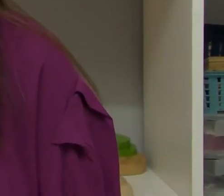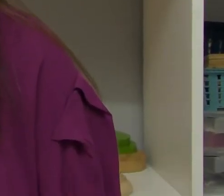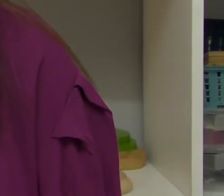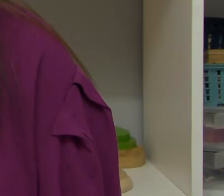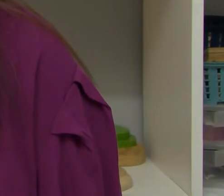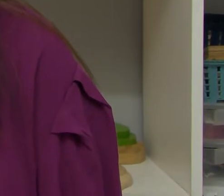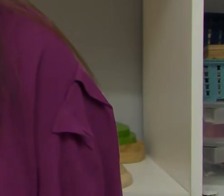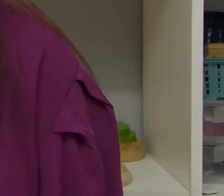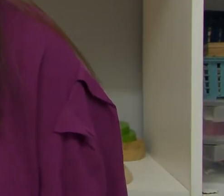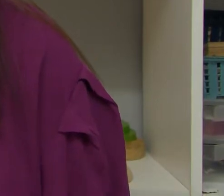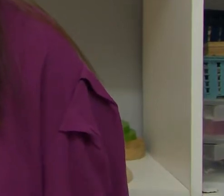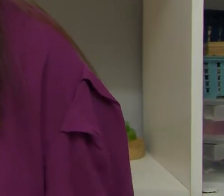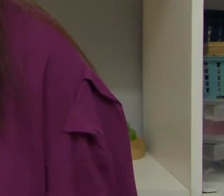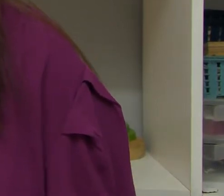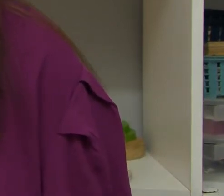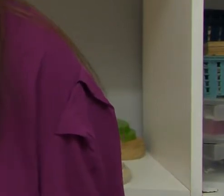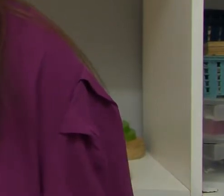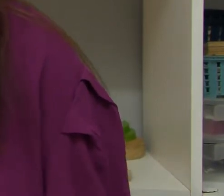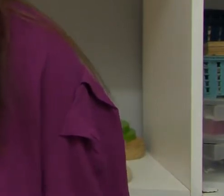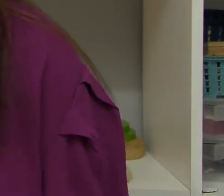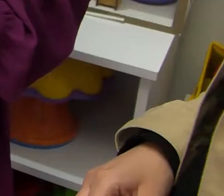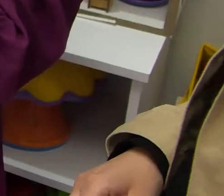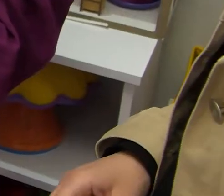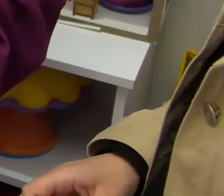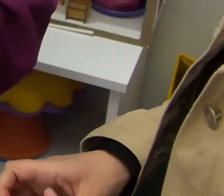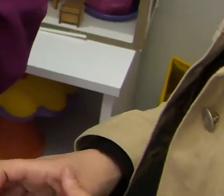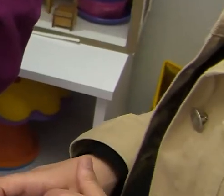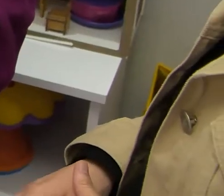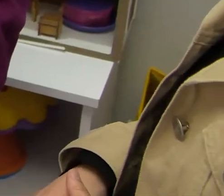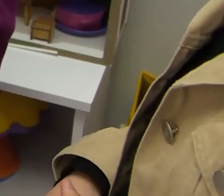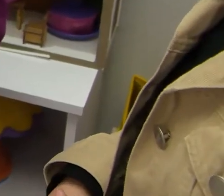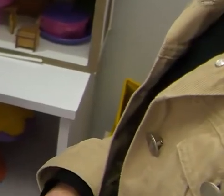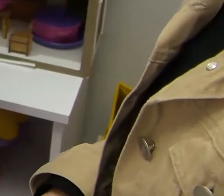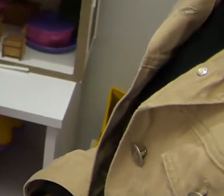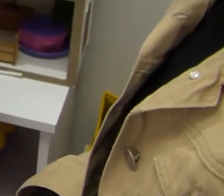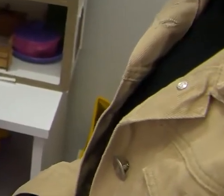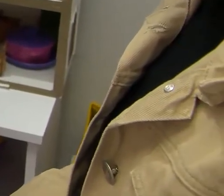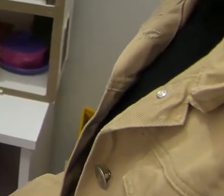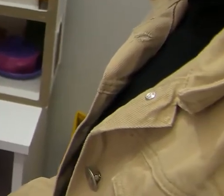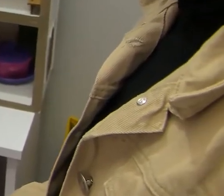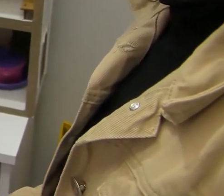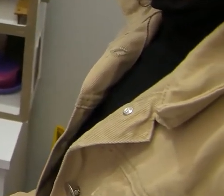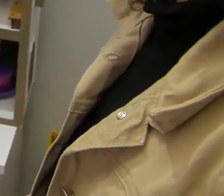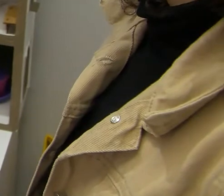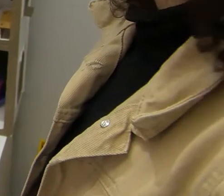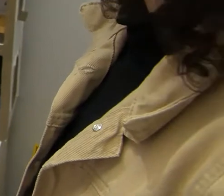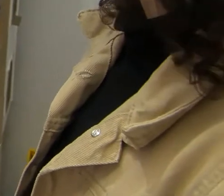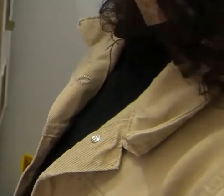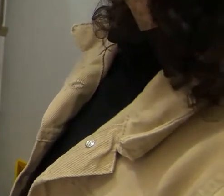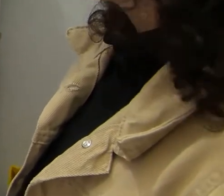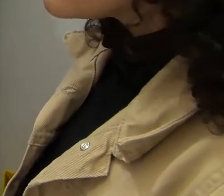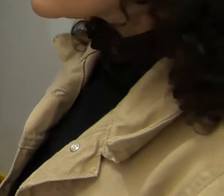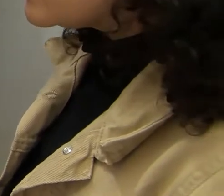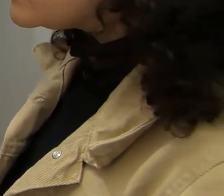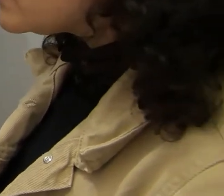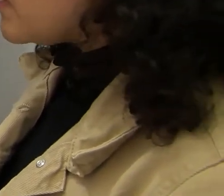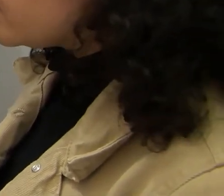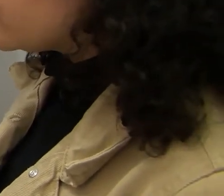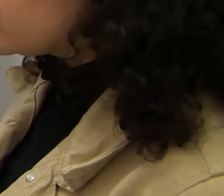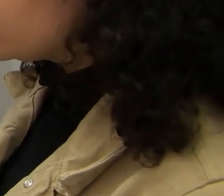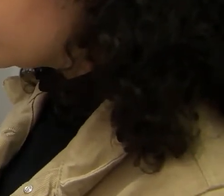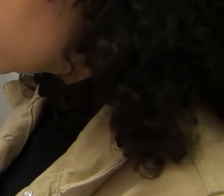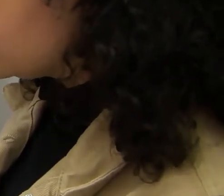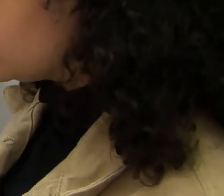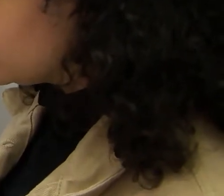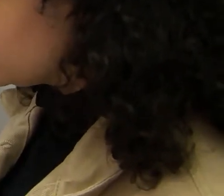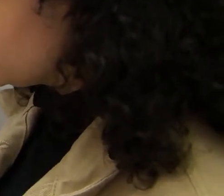Keila nem imaginava que se tornaria uma empresária. Em 2017, depois de ser desligada da escola em que trabalhava como professora,